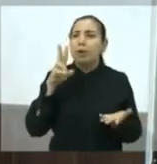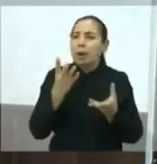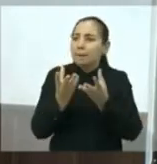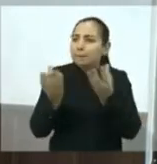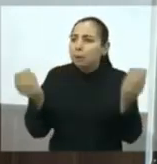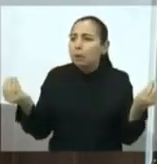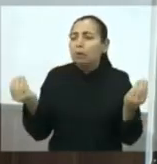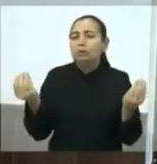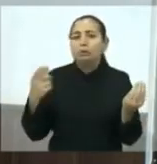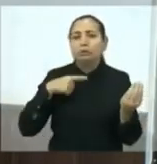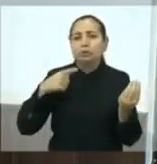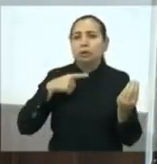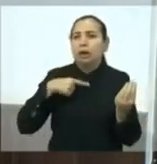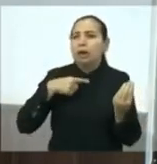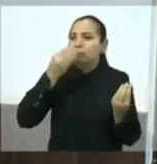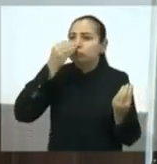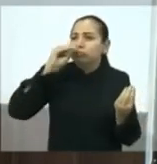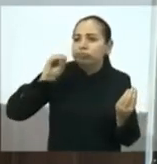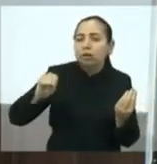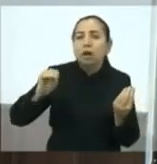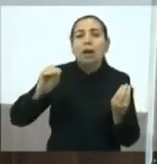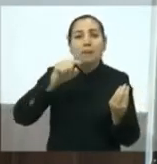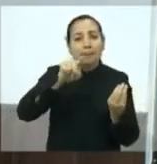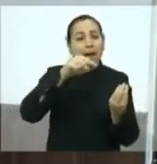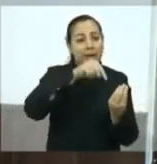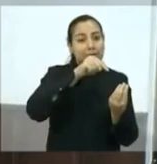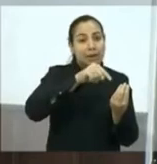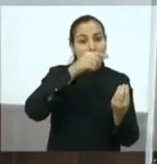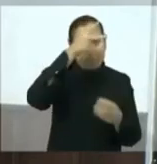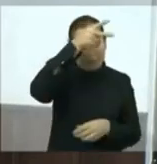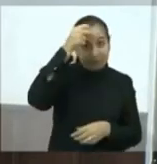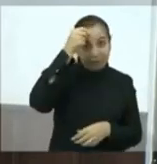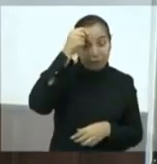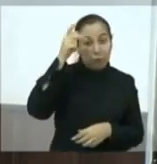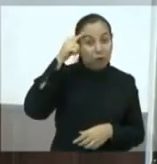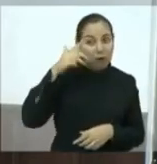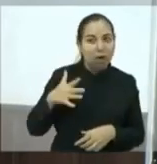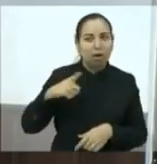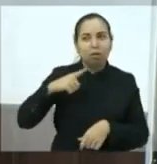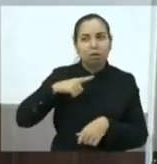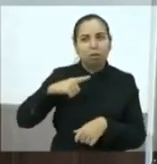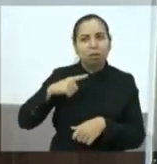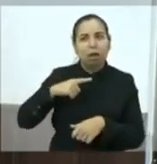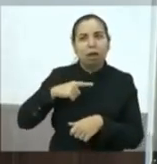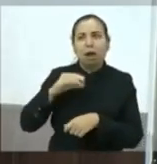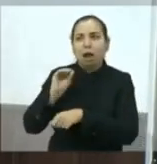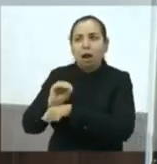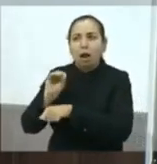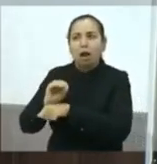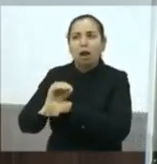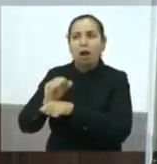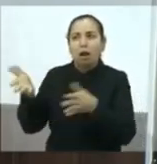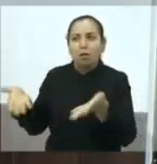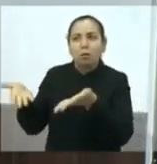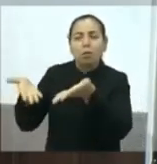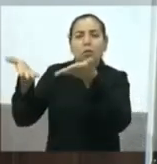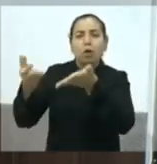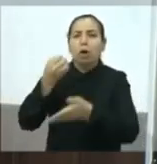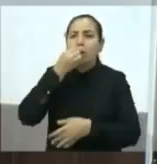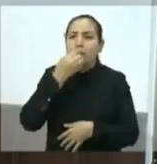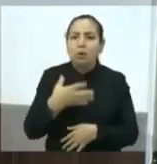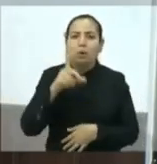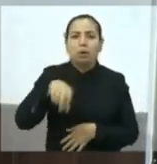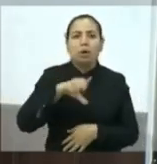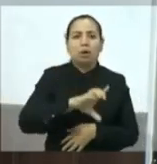abandonados, foi valorizado na política de atenção ao idoso, a partir da nossa coordenadoria na época